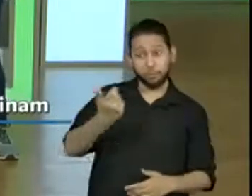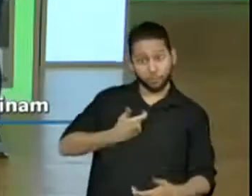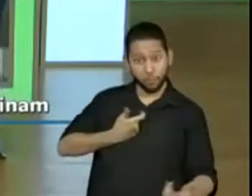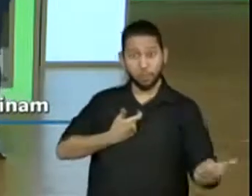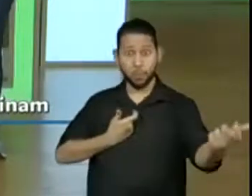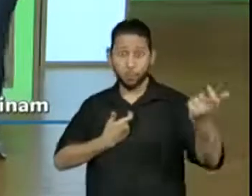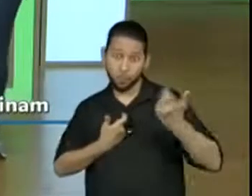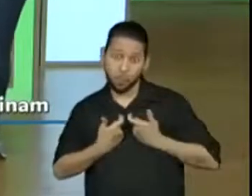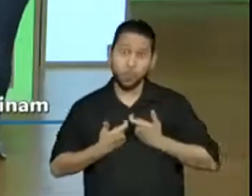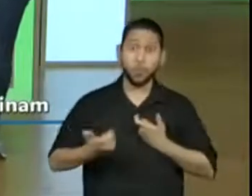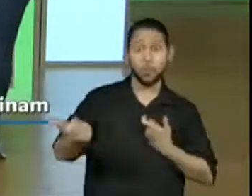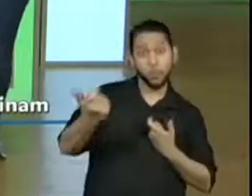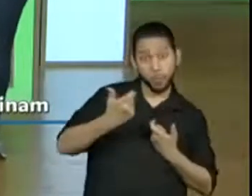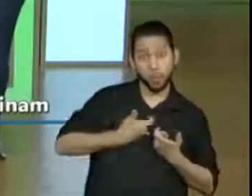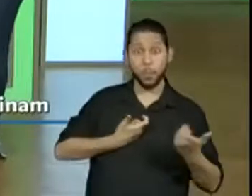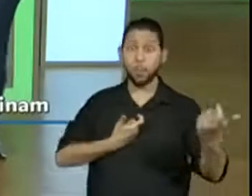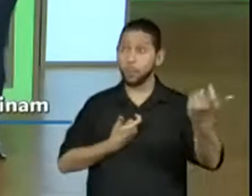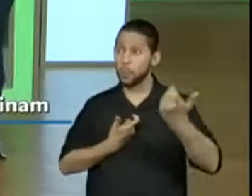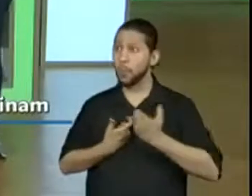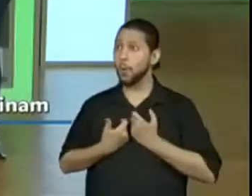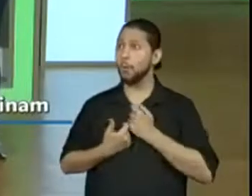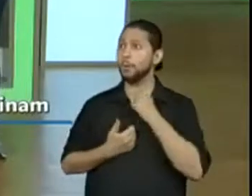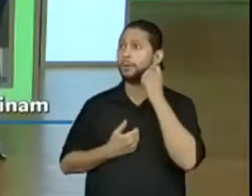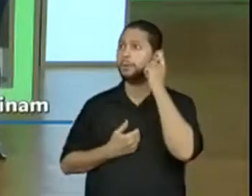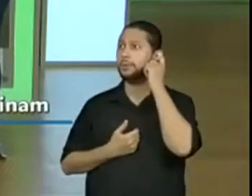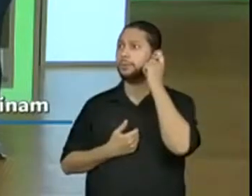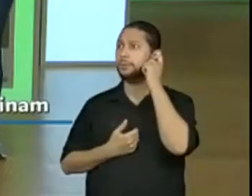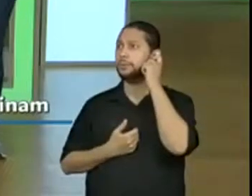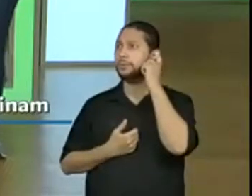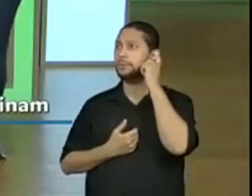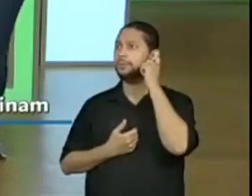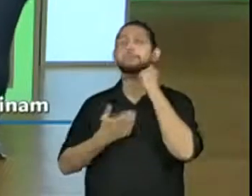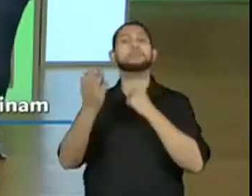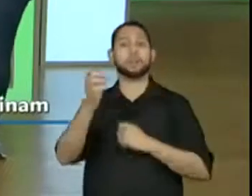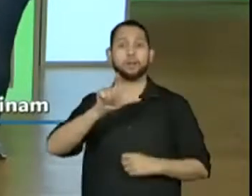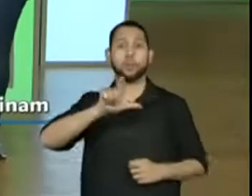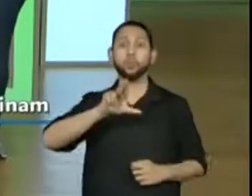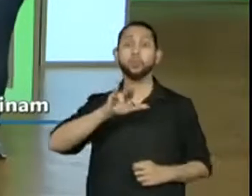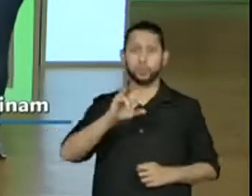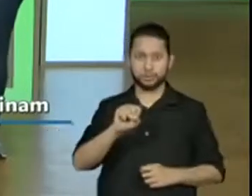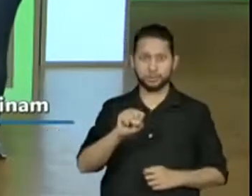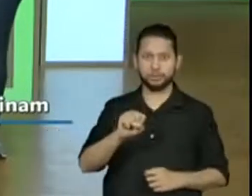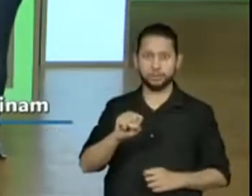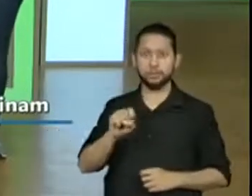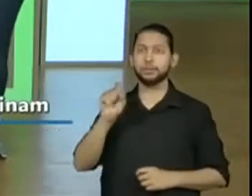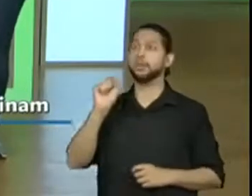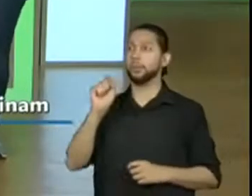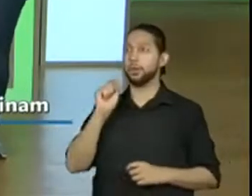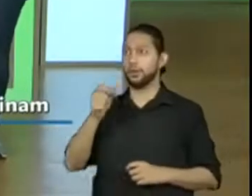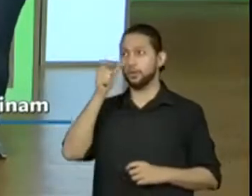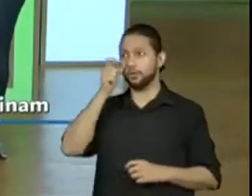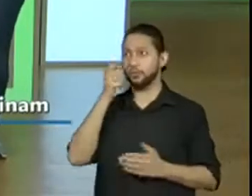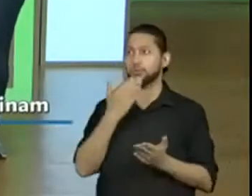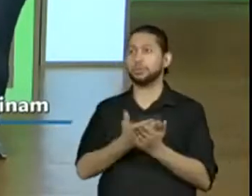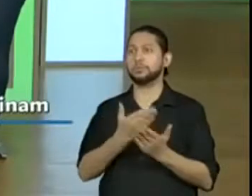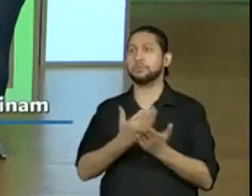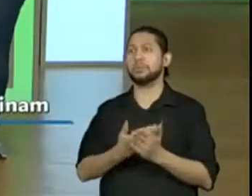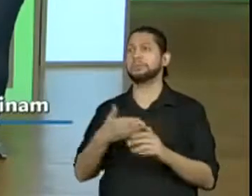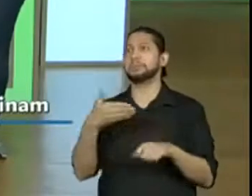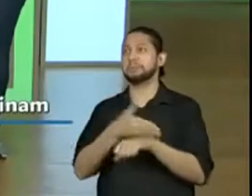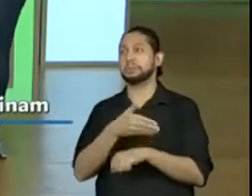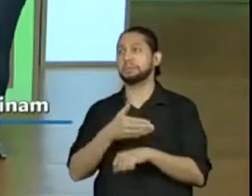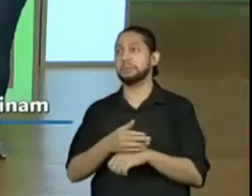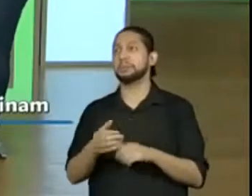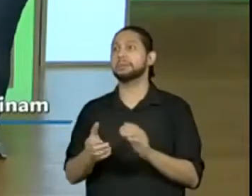sentido, disse a professora Vera. Verdade. o Luiz, do Quarto Ano B, está lá participando com a gente e acompanhando a aula. Parabéns,